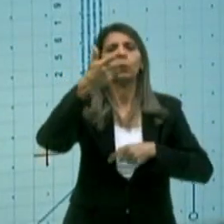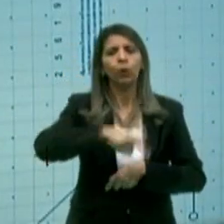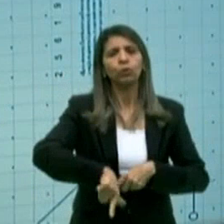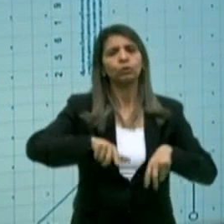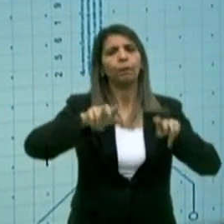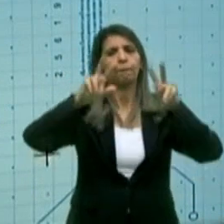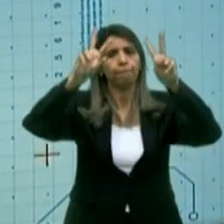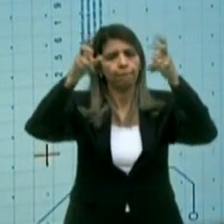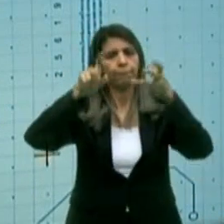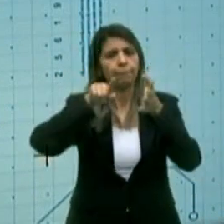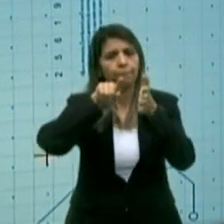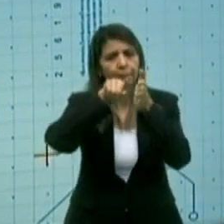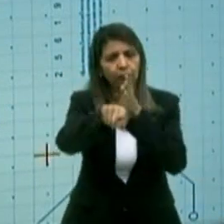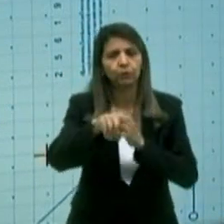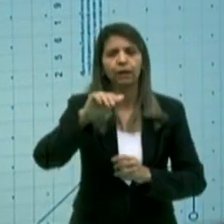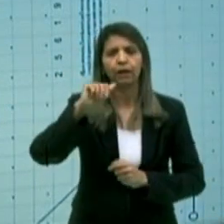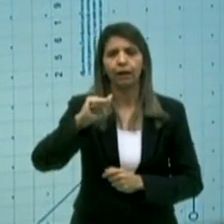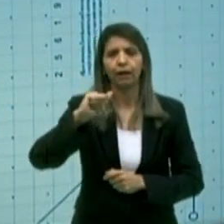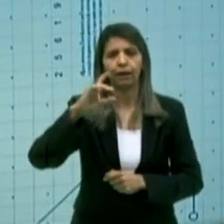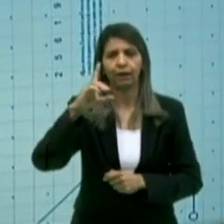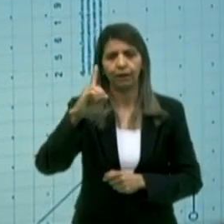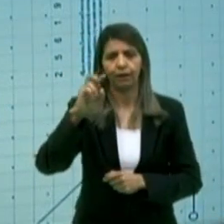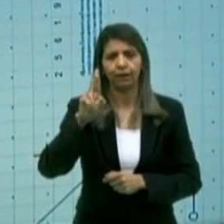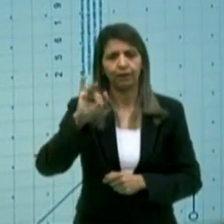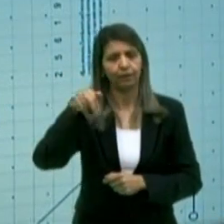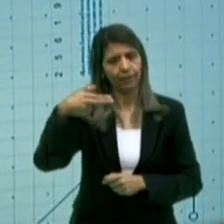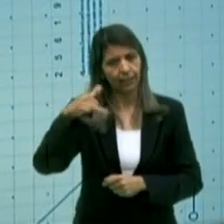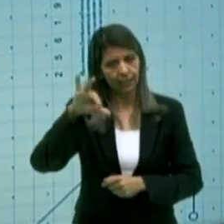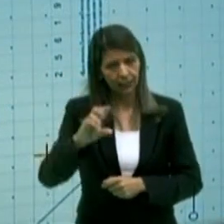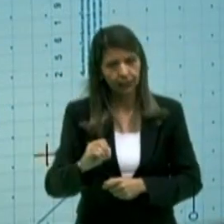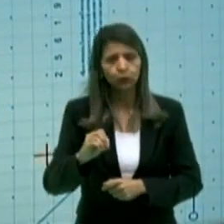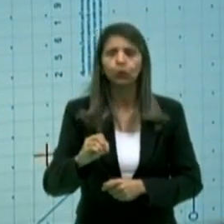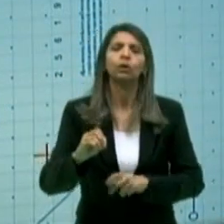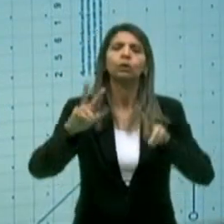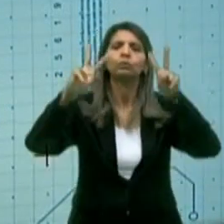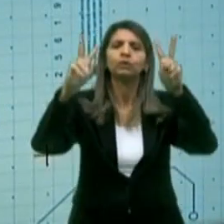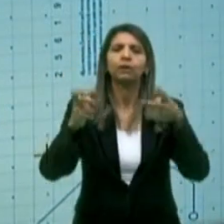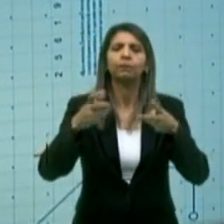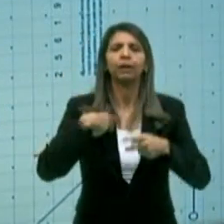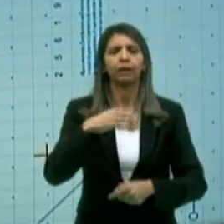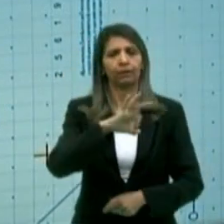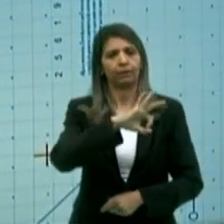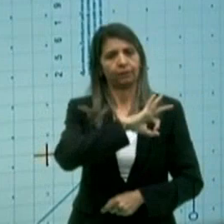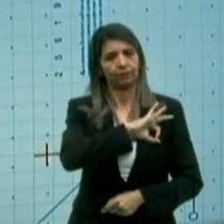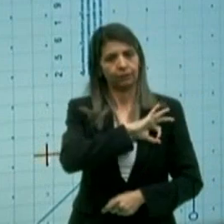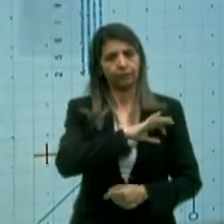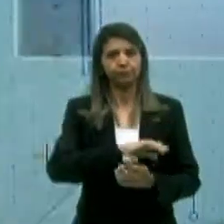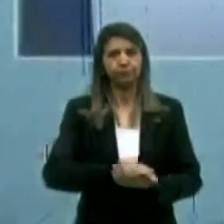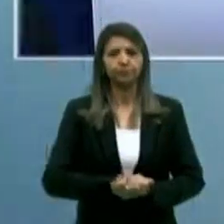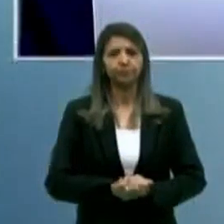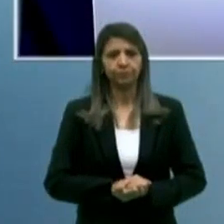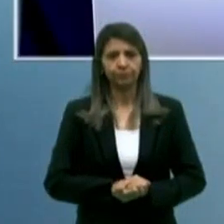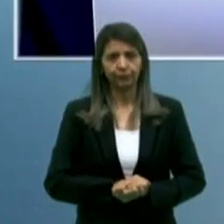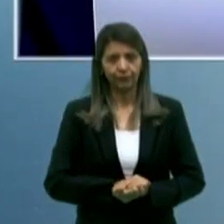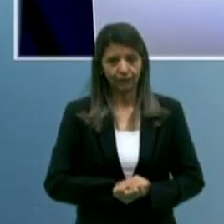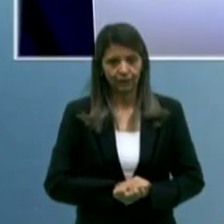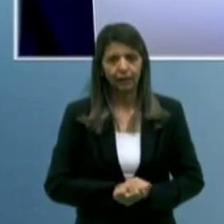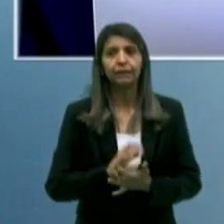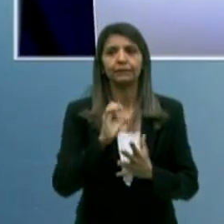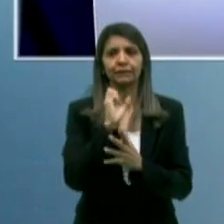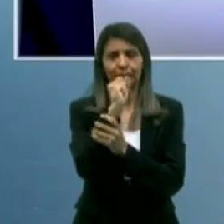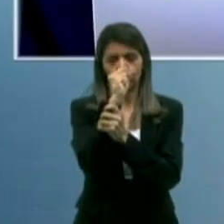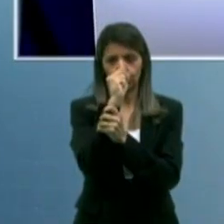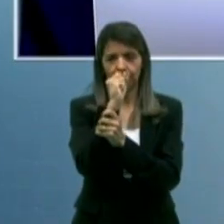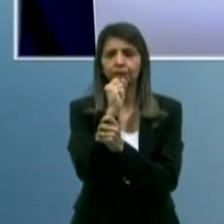feita pelo Adriano Trajano ao Nilvan Ferreira. O tema é segurança hídrica. Adriano, pode perguntar.